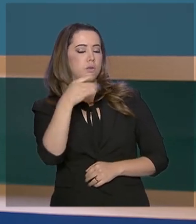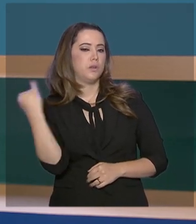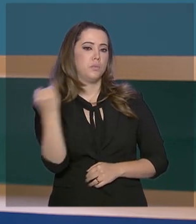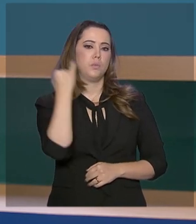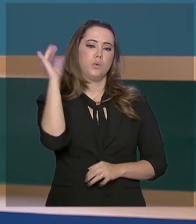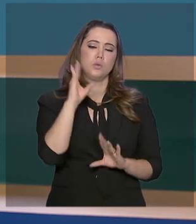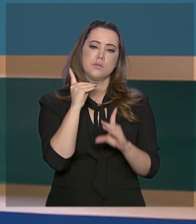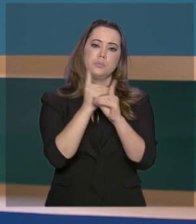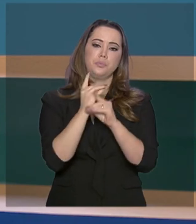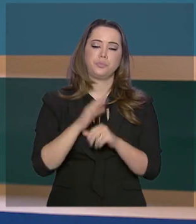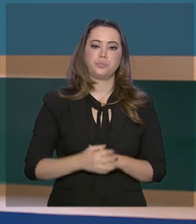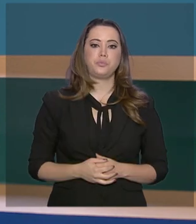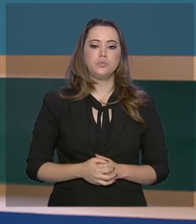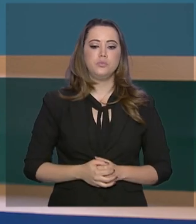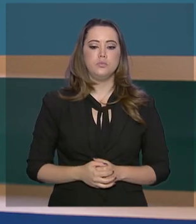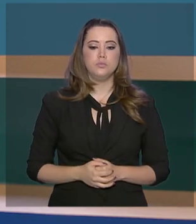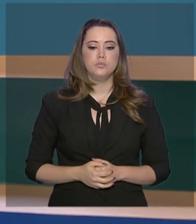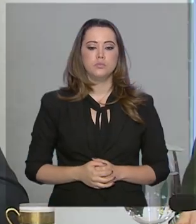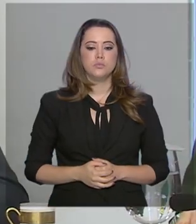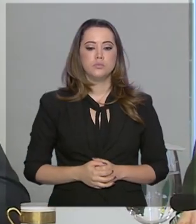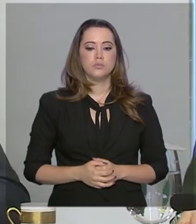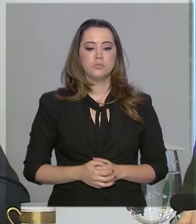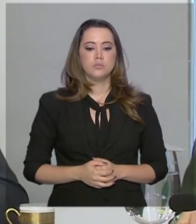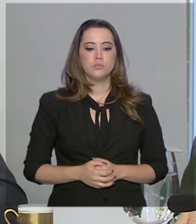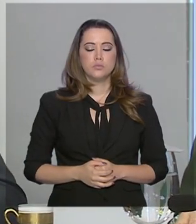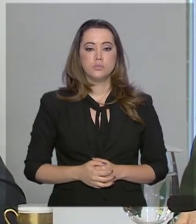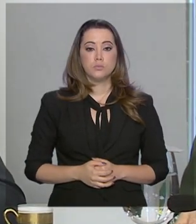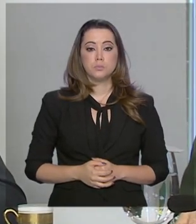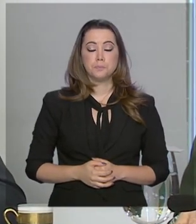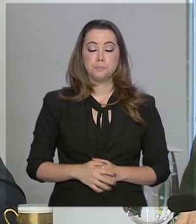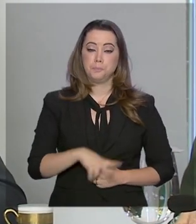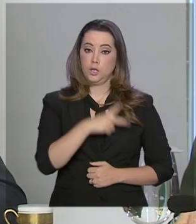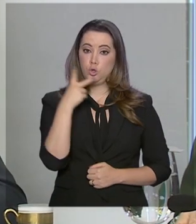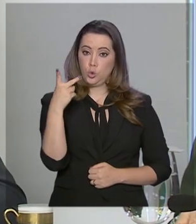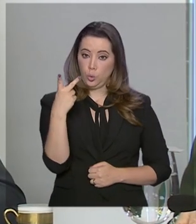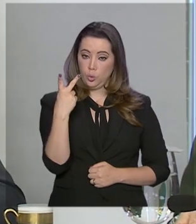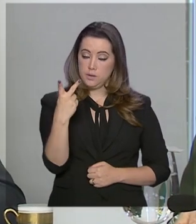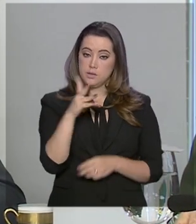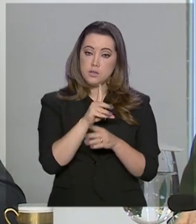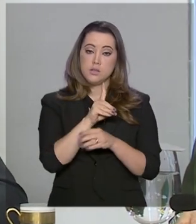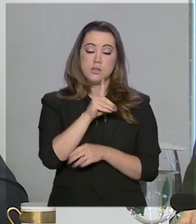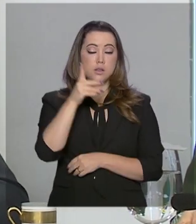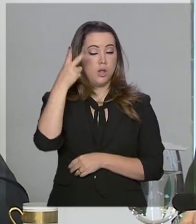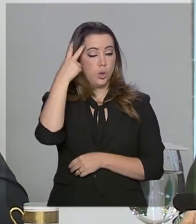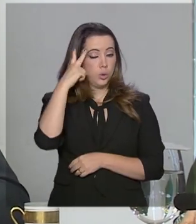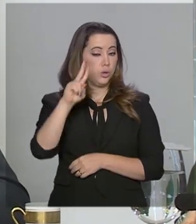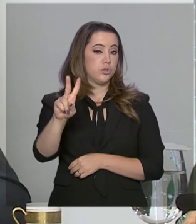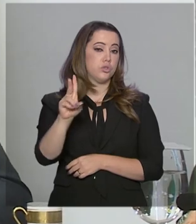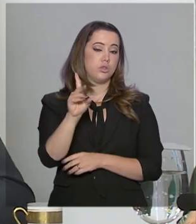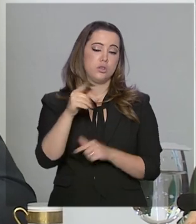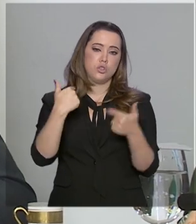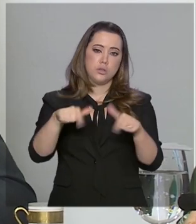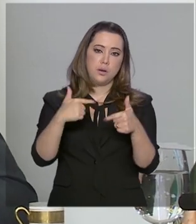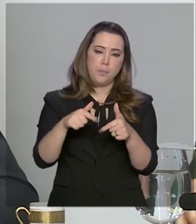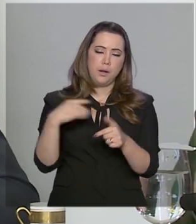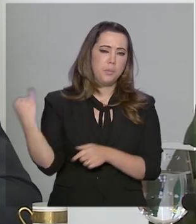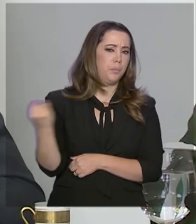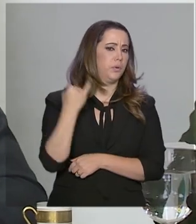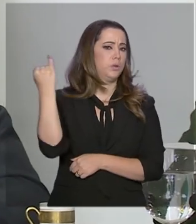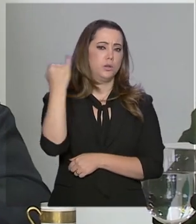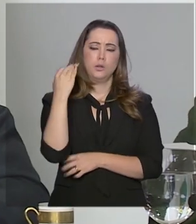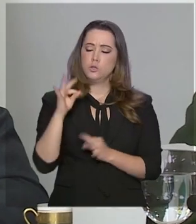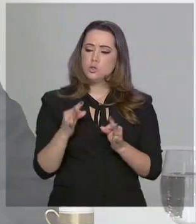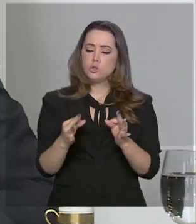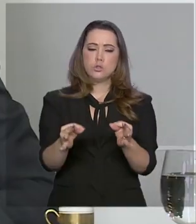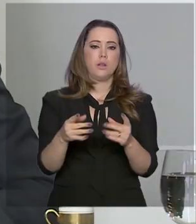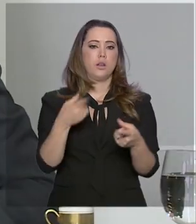importância do encontro. Nesses dois dias de trabalho, foram marcados de alta qualidade técnica das